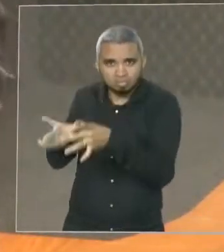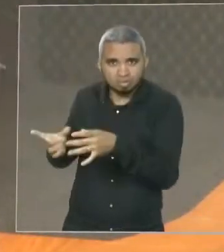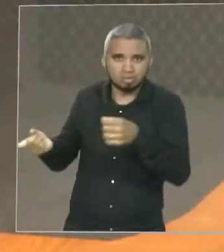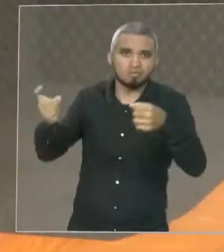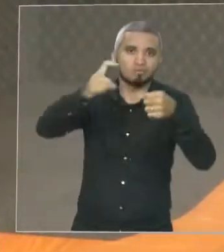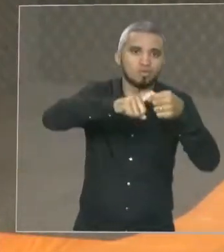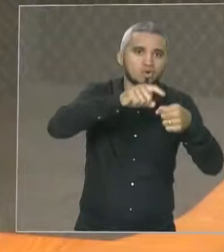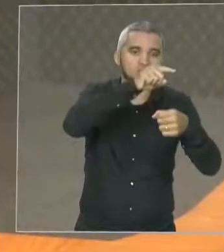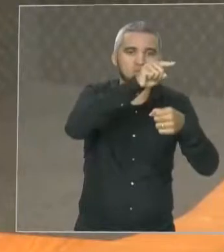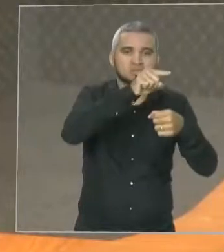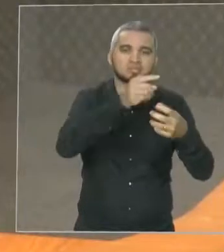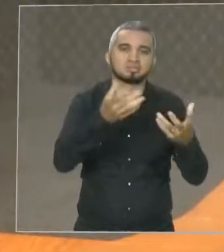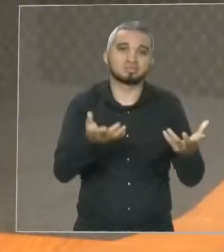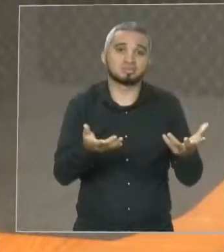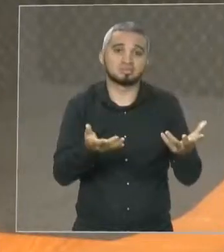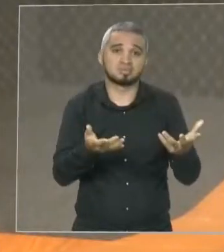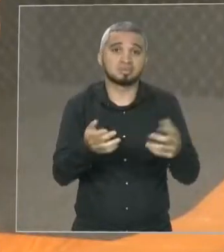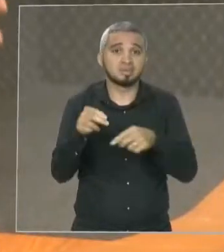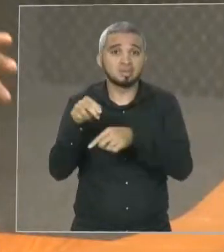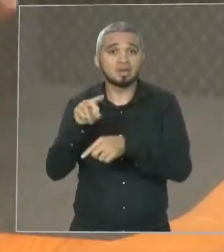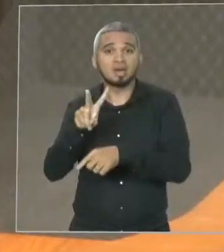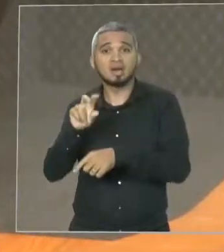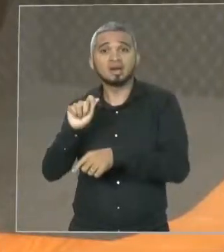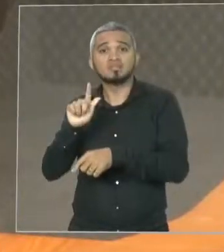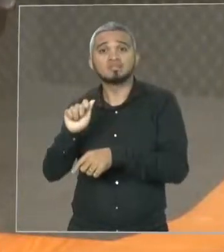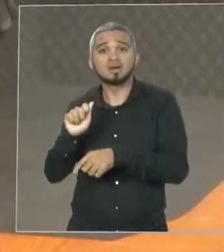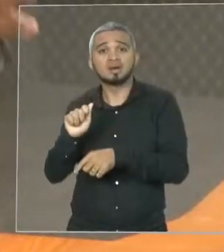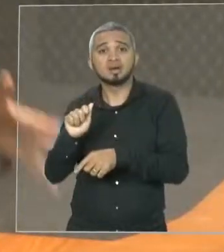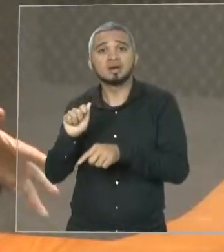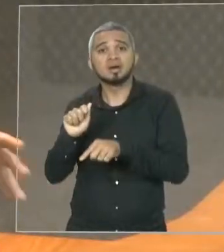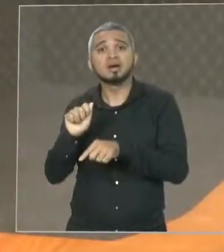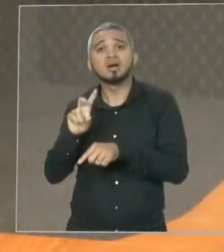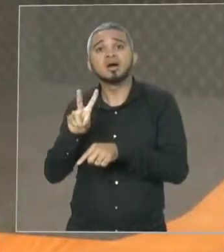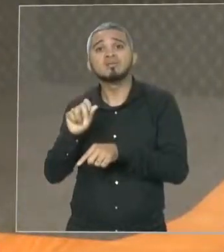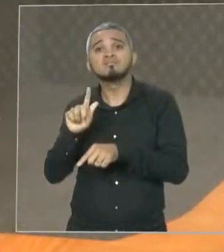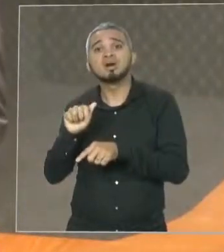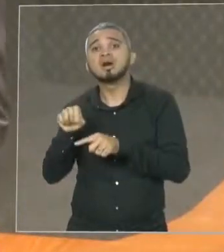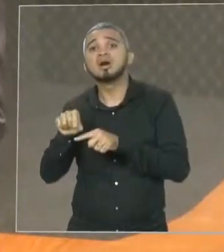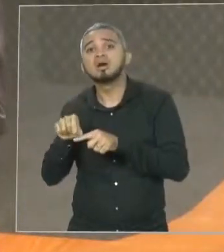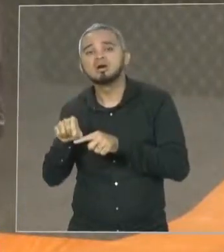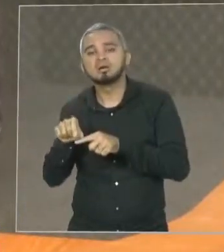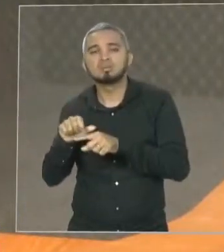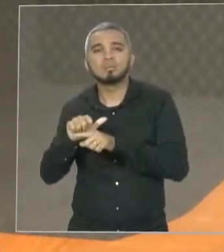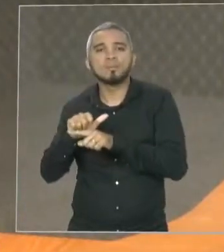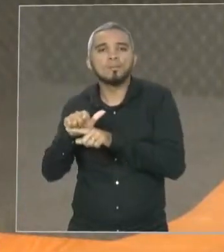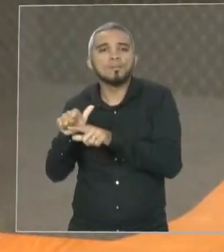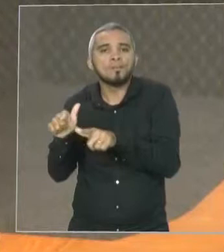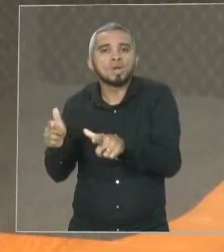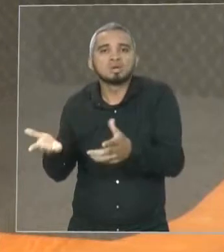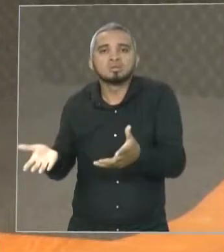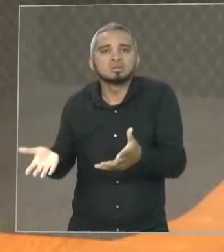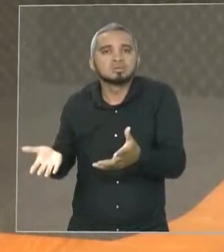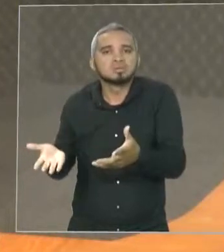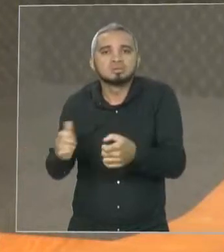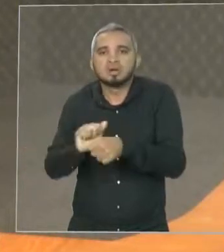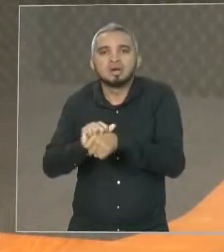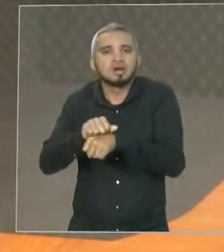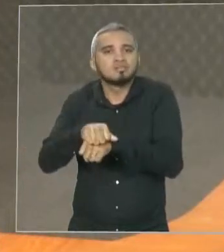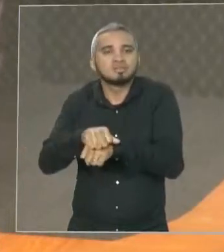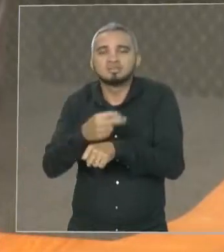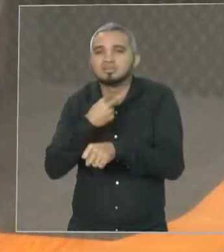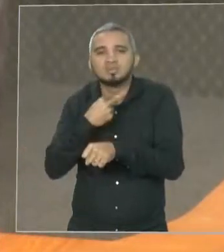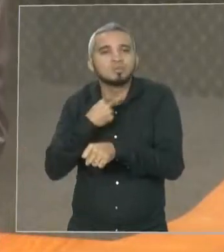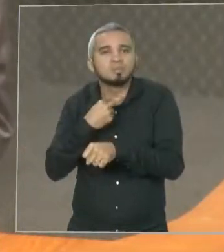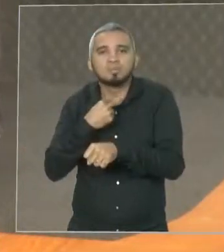vaga que ele ocupava? Essa vaga fica ociosa. A universidade não pode preencher essa